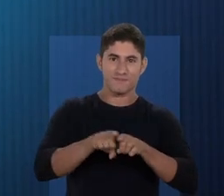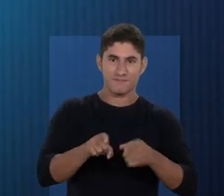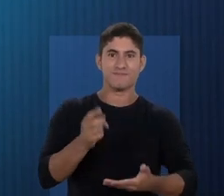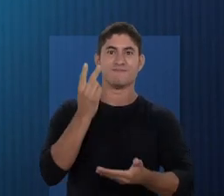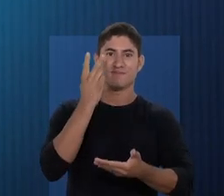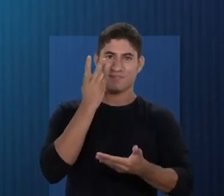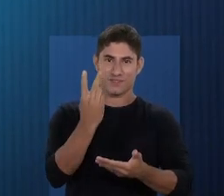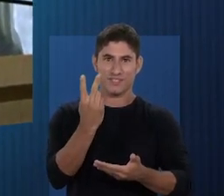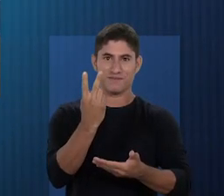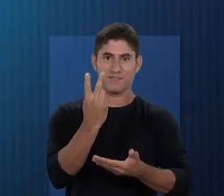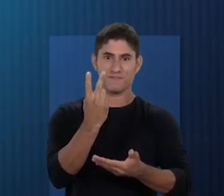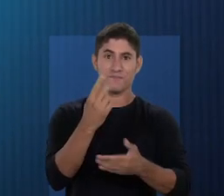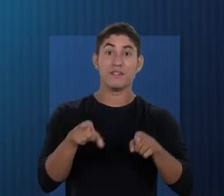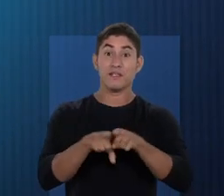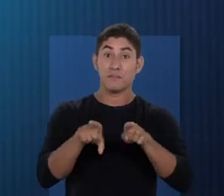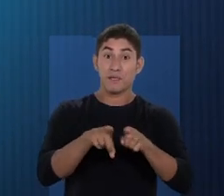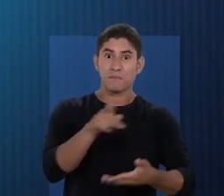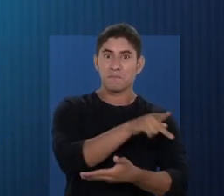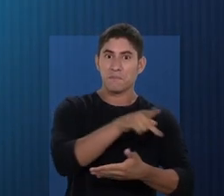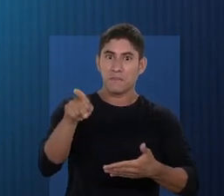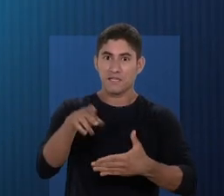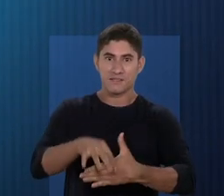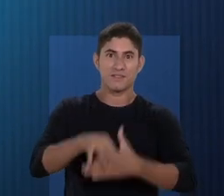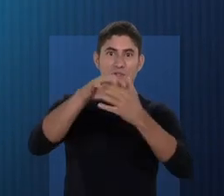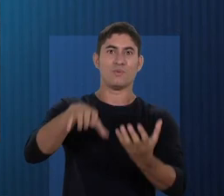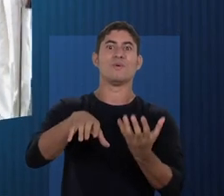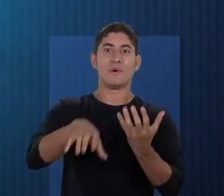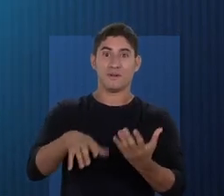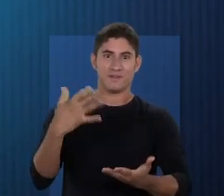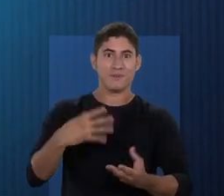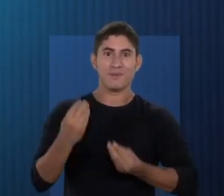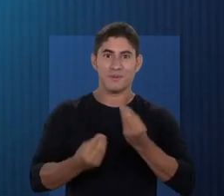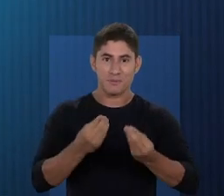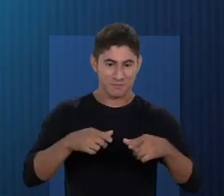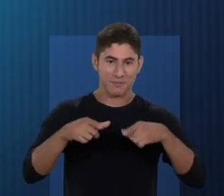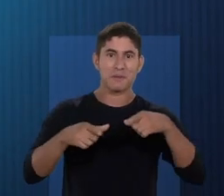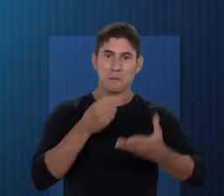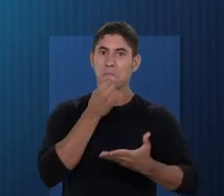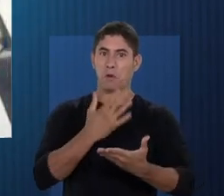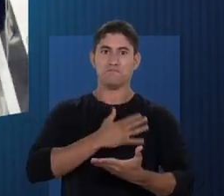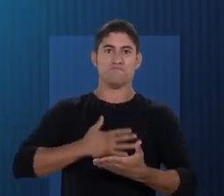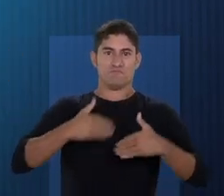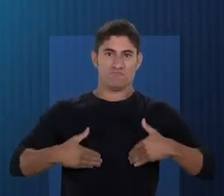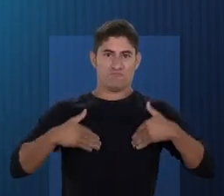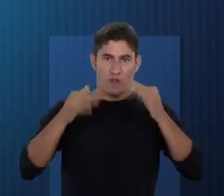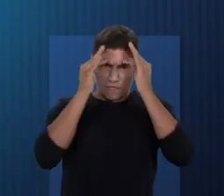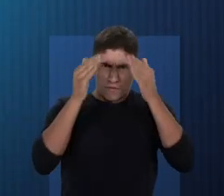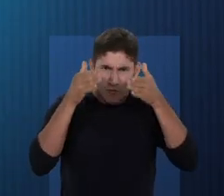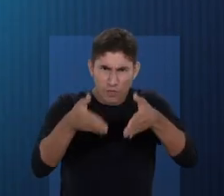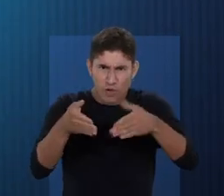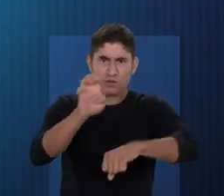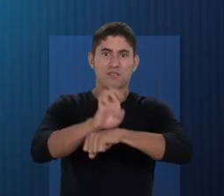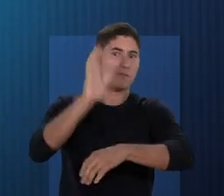República também por duas vezes. e presidente do Congresso Nacional. Pelo trabalho, prestígio e fidelidade ao